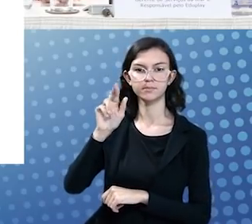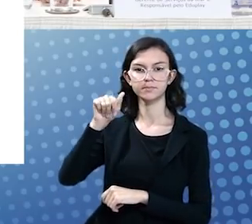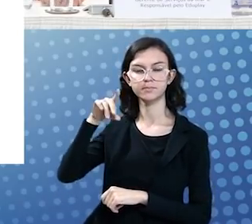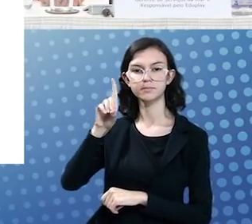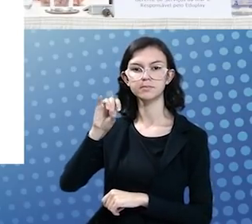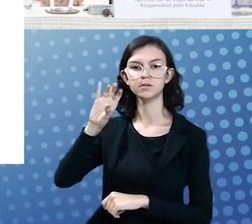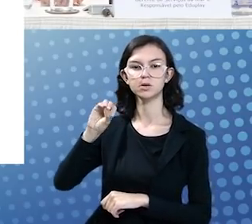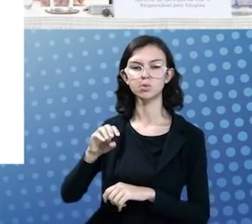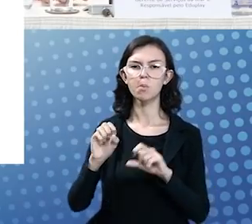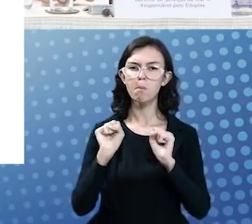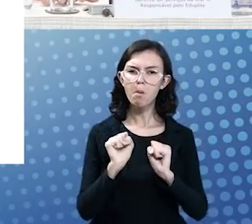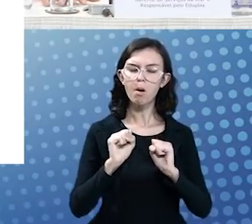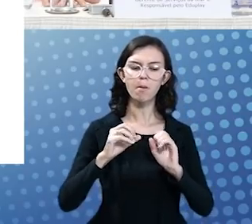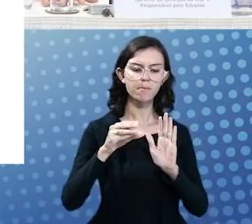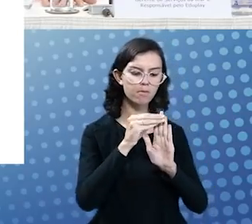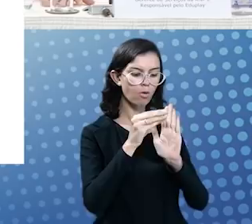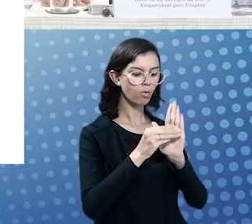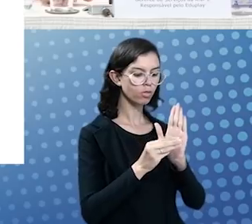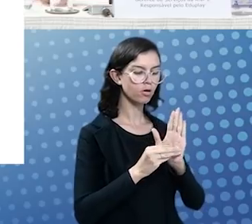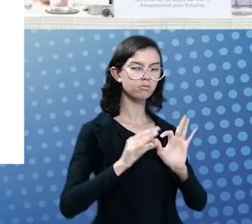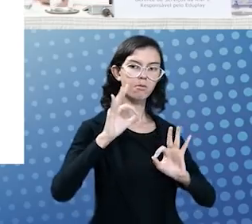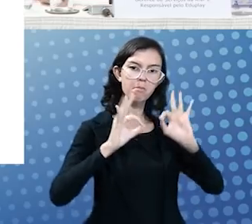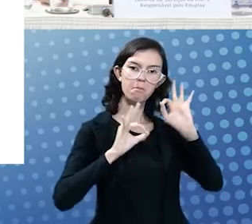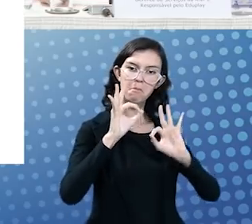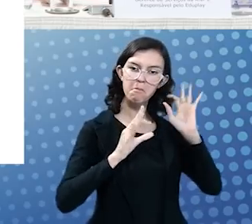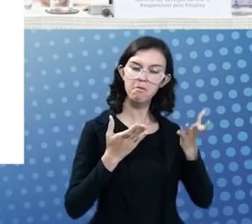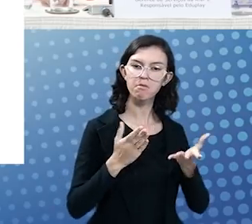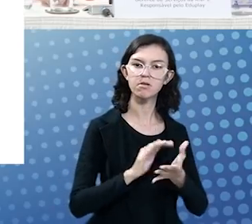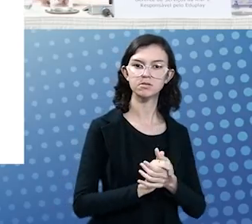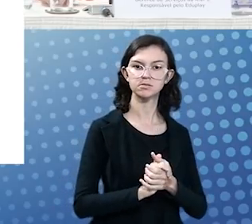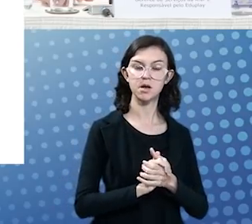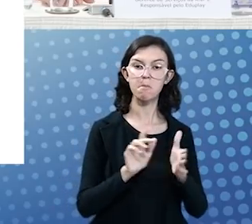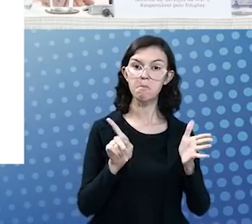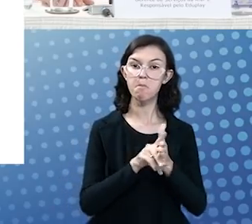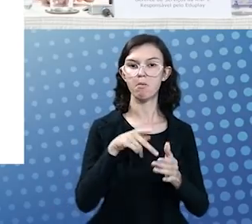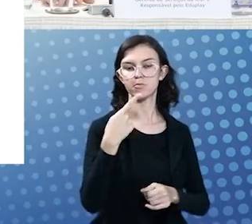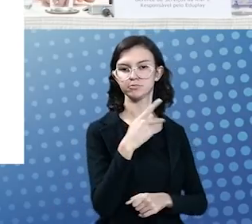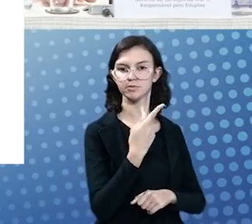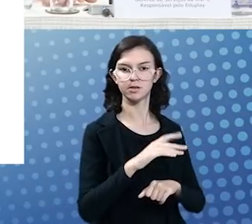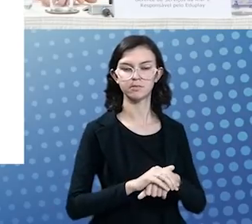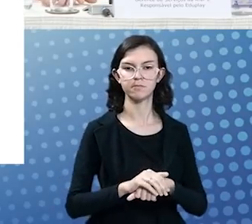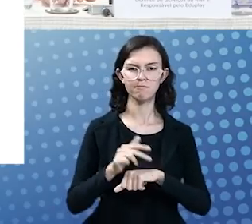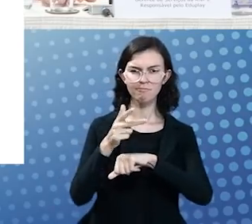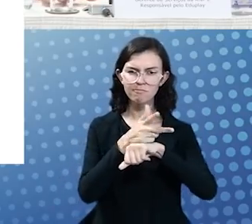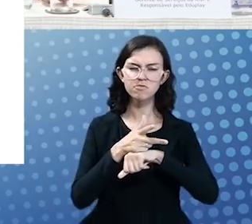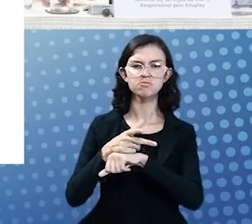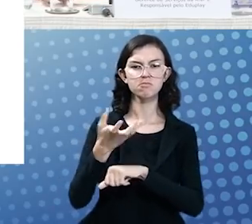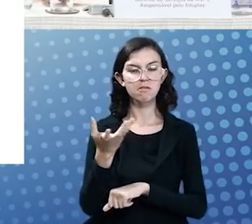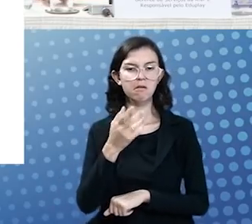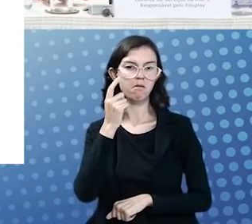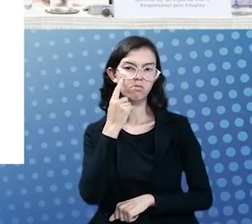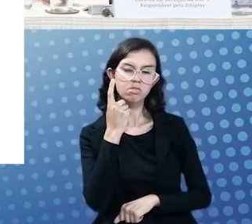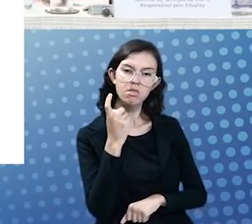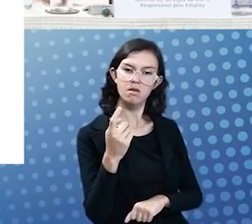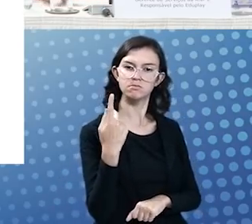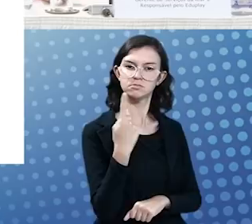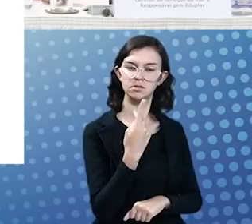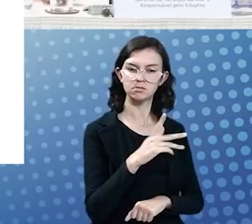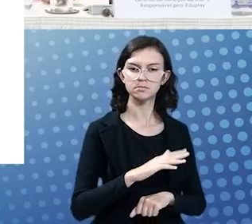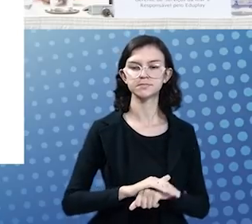canais de conteúdo, ou seja, o usuário pode personalizar o seu conteúdo onde ele tem ali somente os vídeos